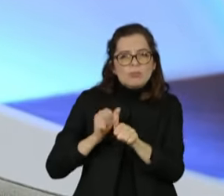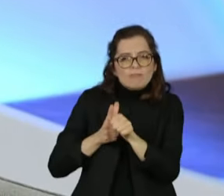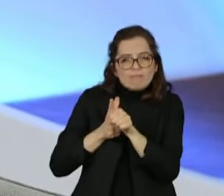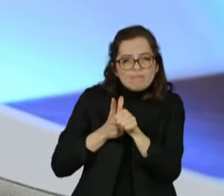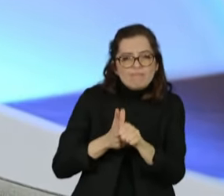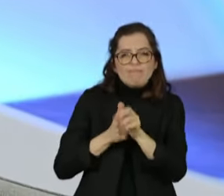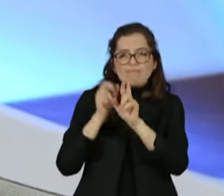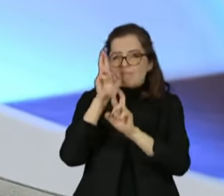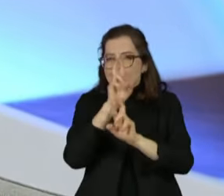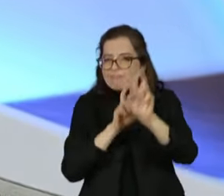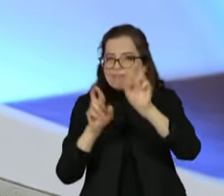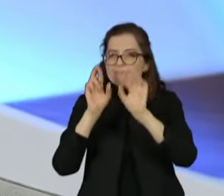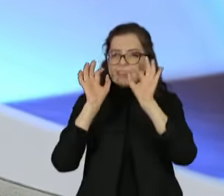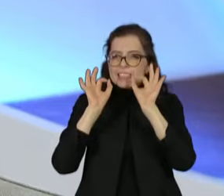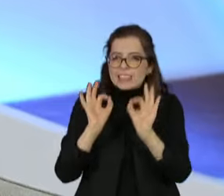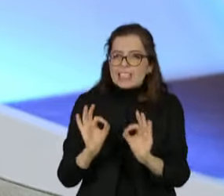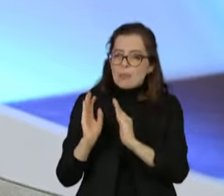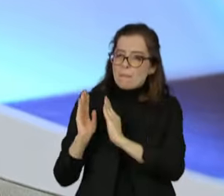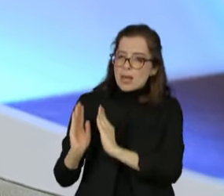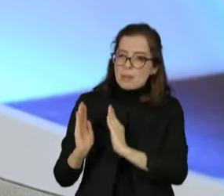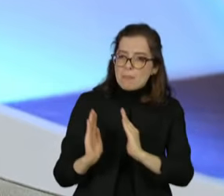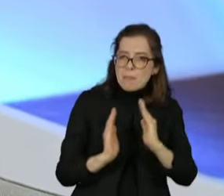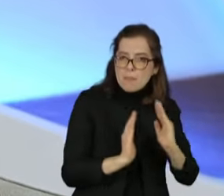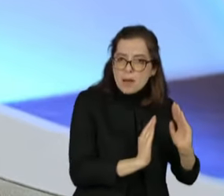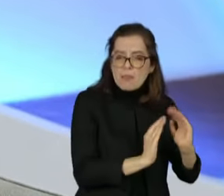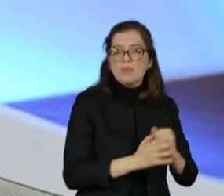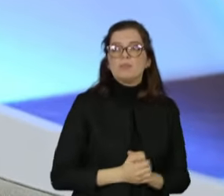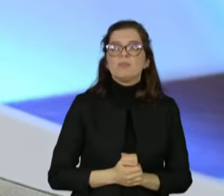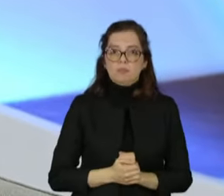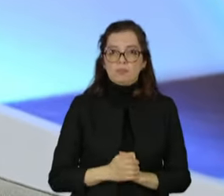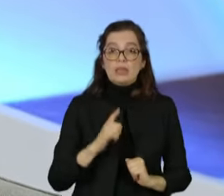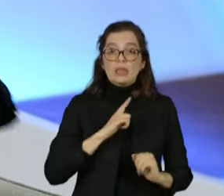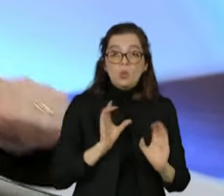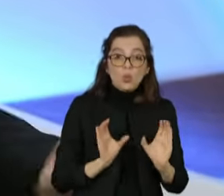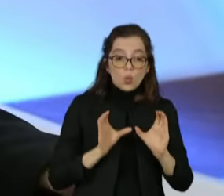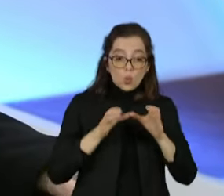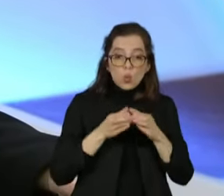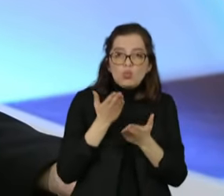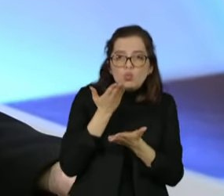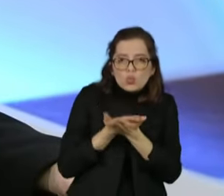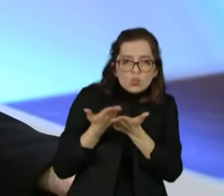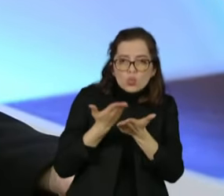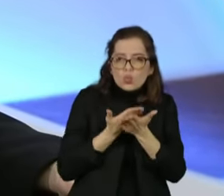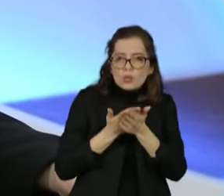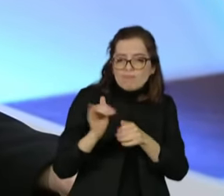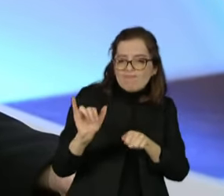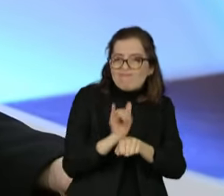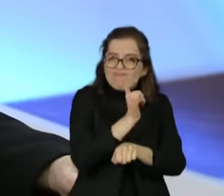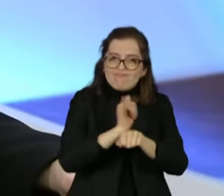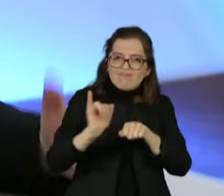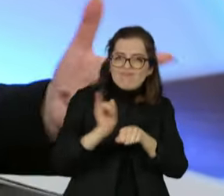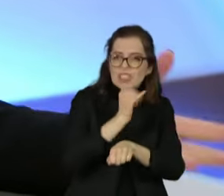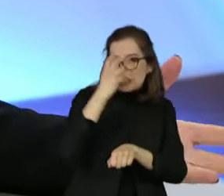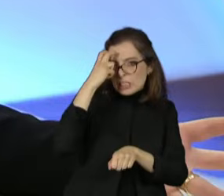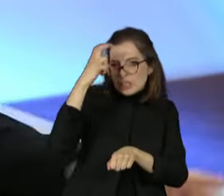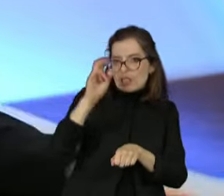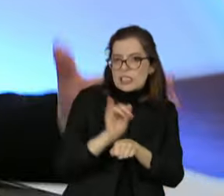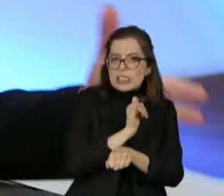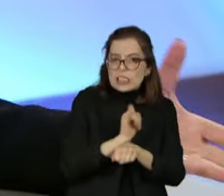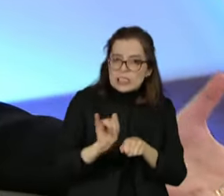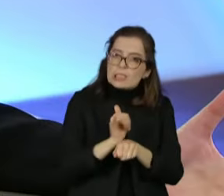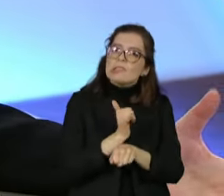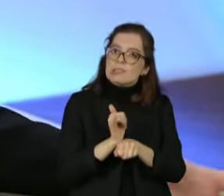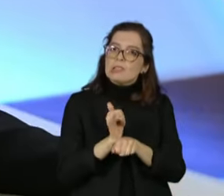sistema de inteligência também, inclusive com banco de dados genéticos, para evitar esse tipo de situação que pode, que normalmente